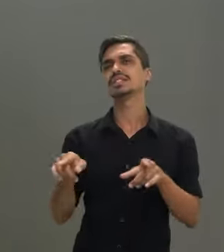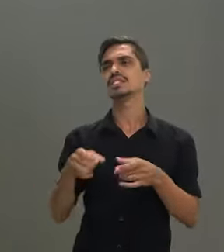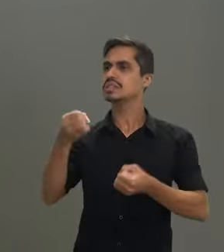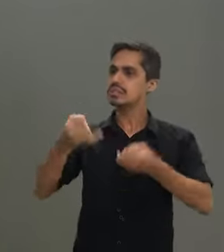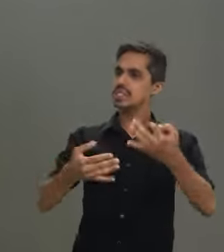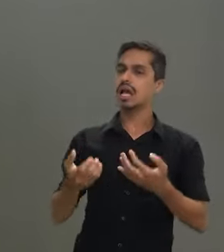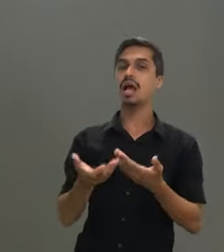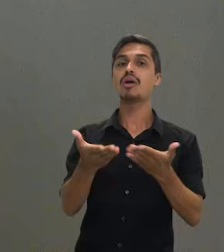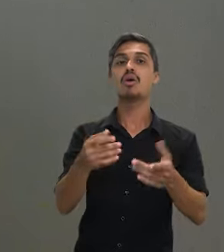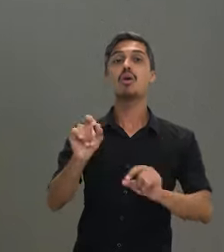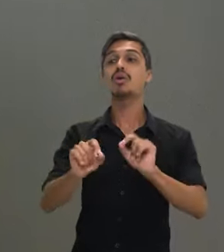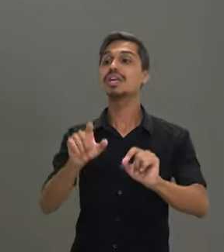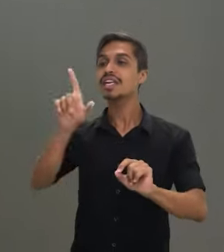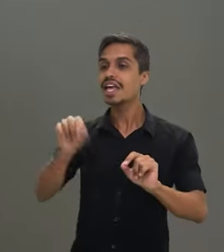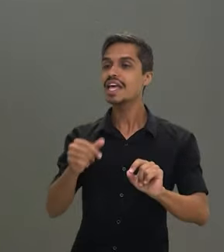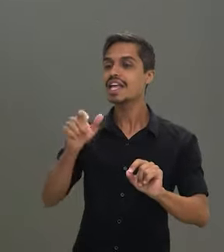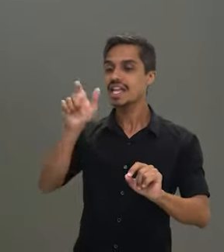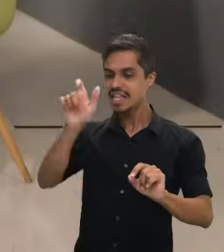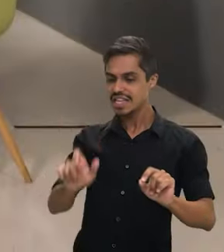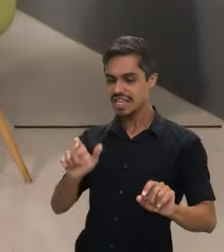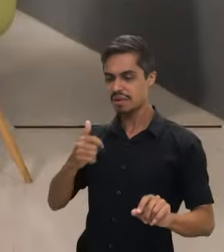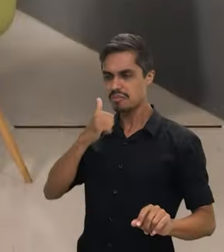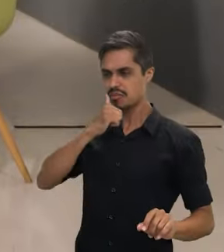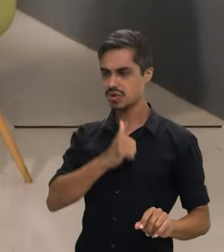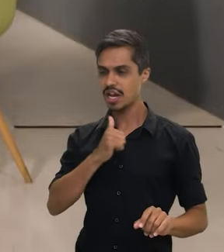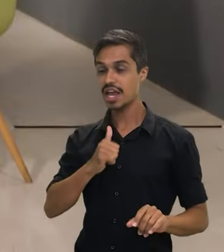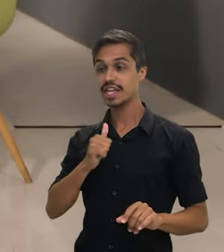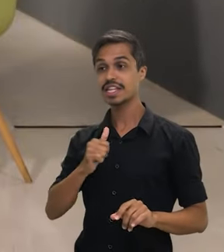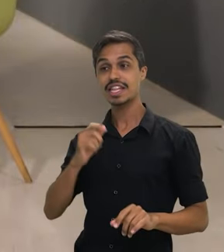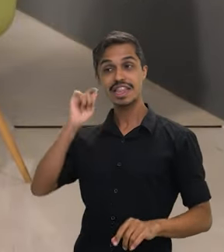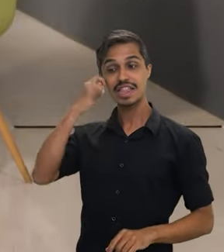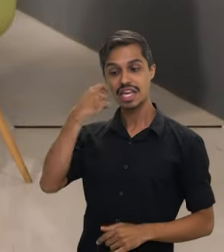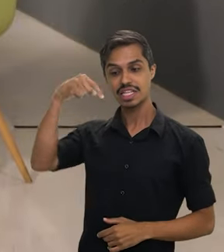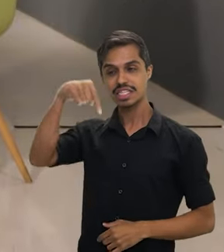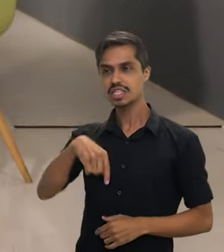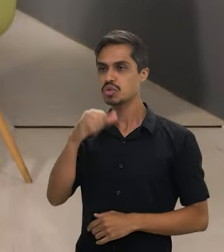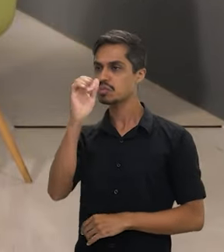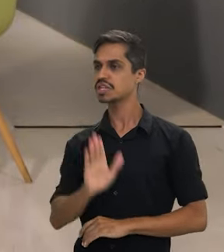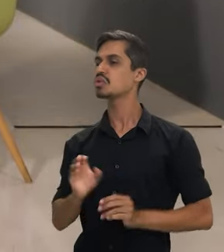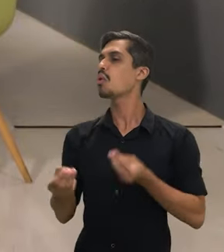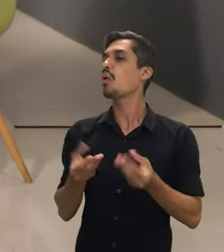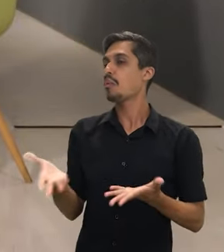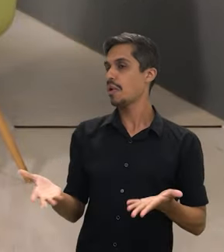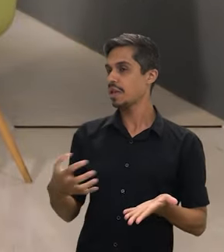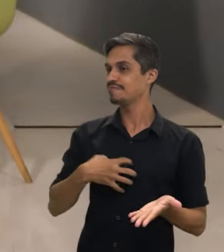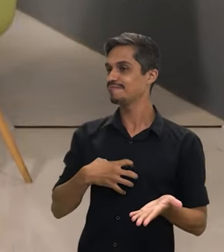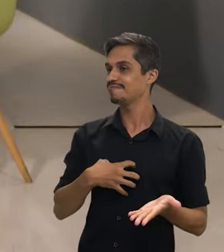audiência também, o que é ser mulher e muito mais, que é ser mulher negra no Brasil?